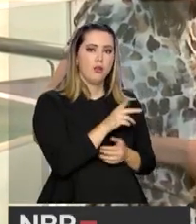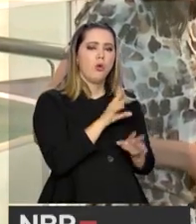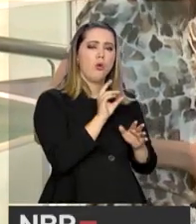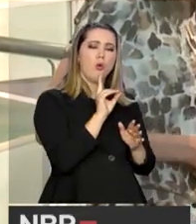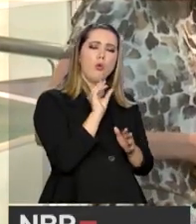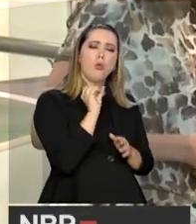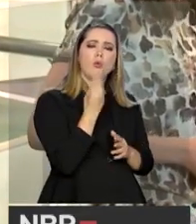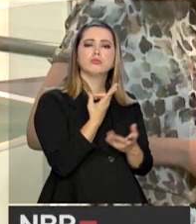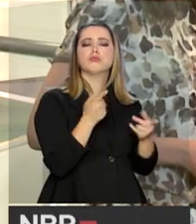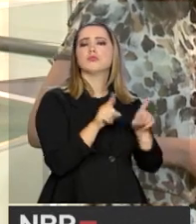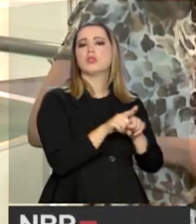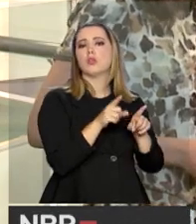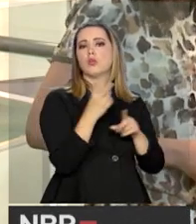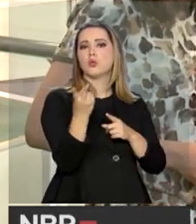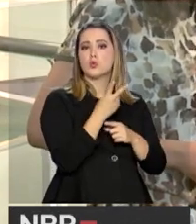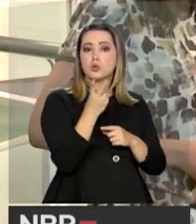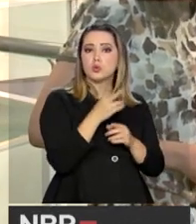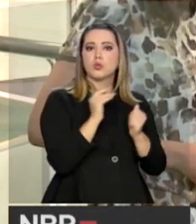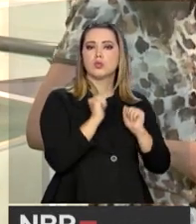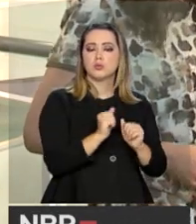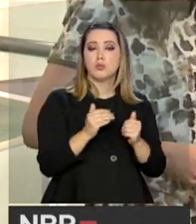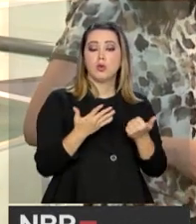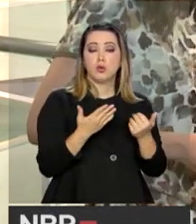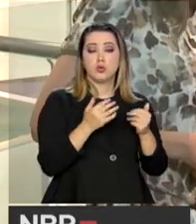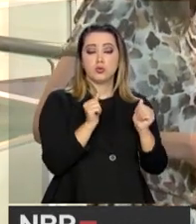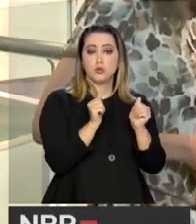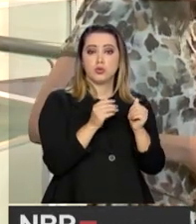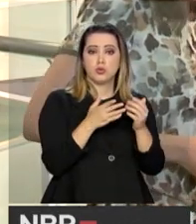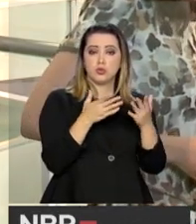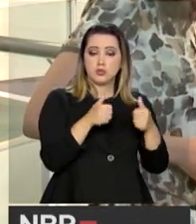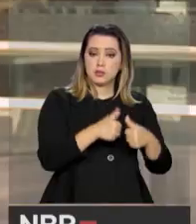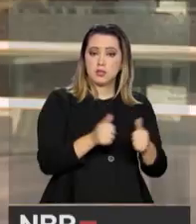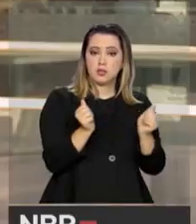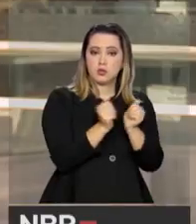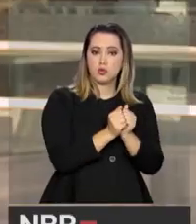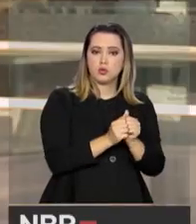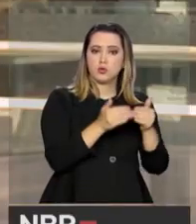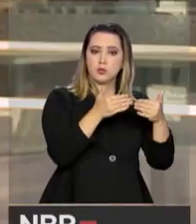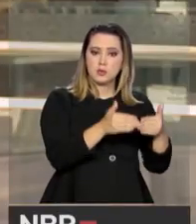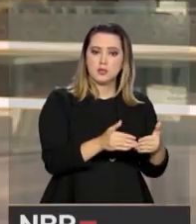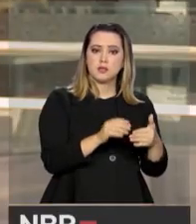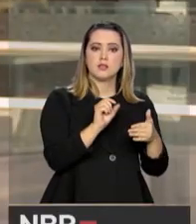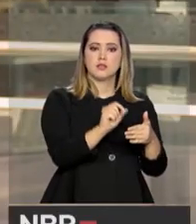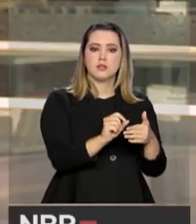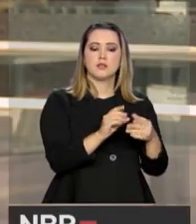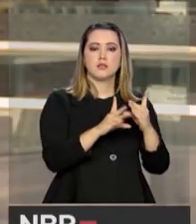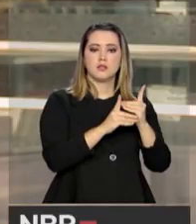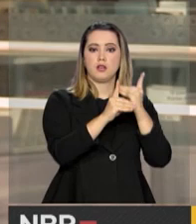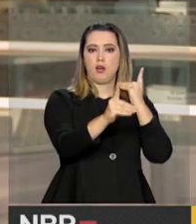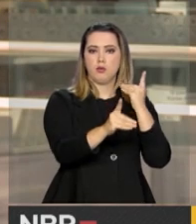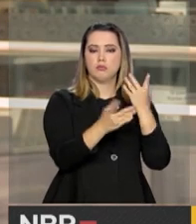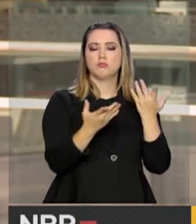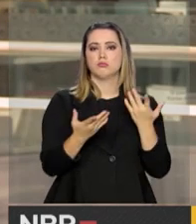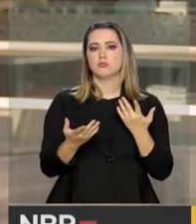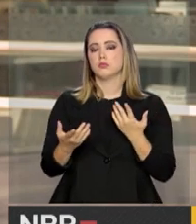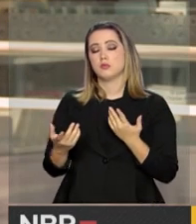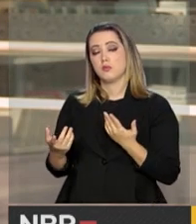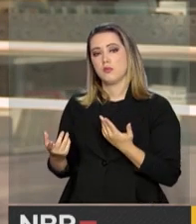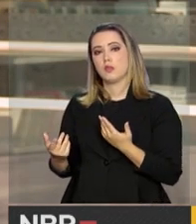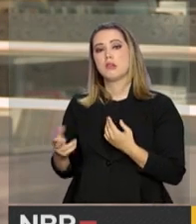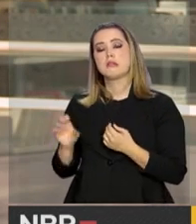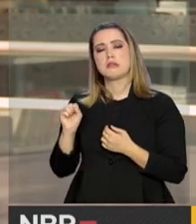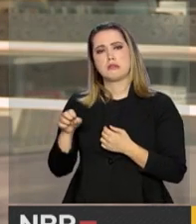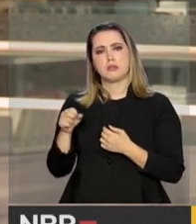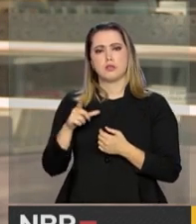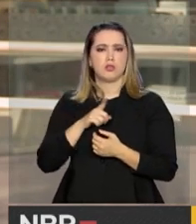distante, as duas modalidades vão coexistir, a presencial e a não presencial. Ah, isso sim é uma tendência. Dentro, em